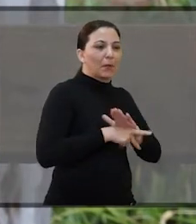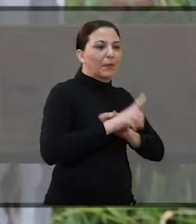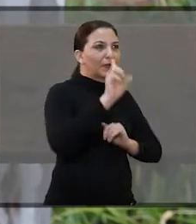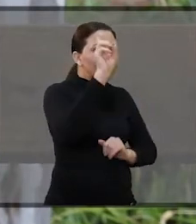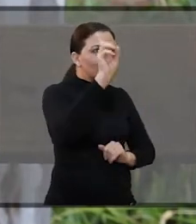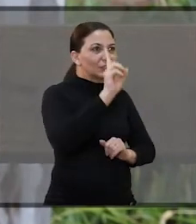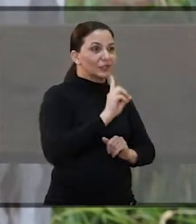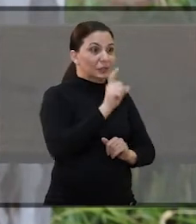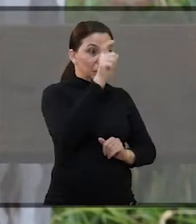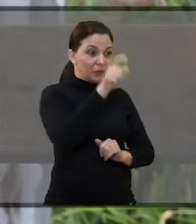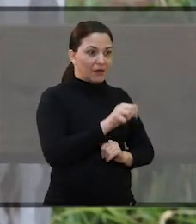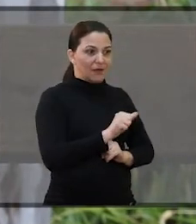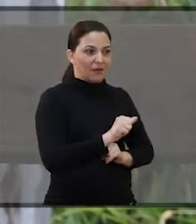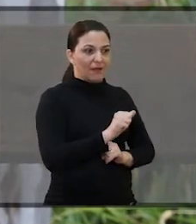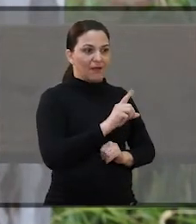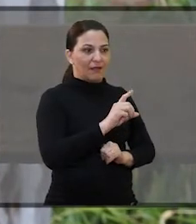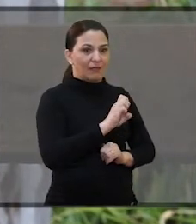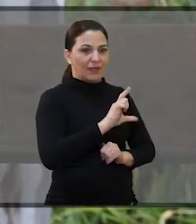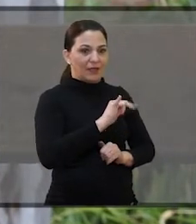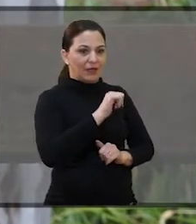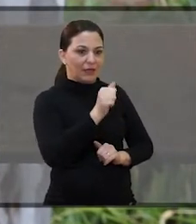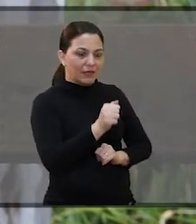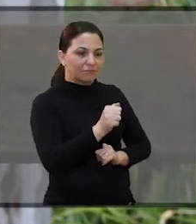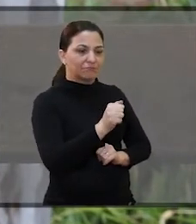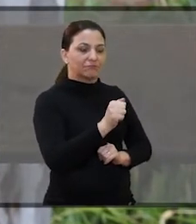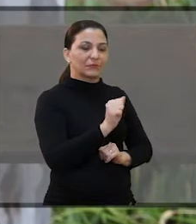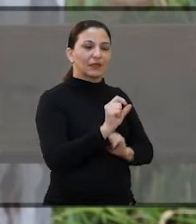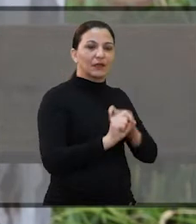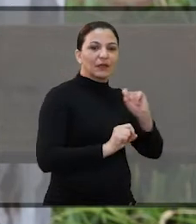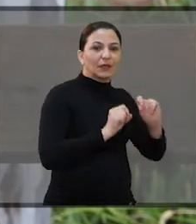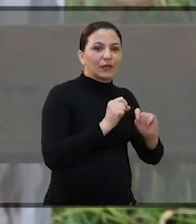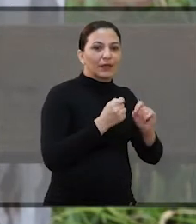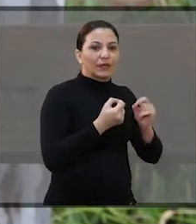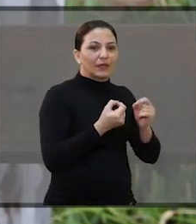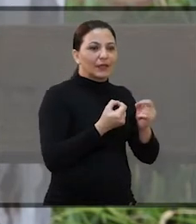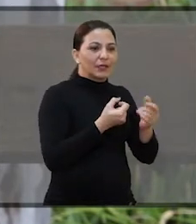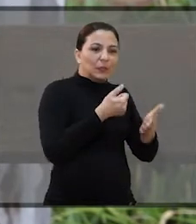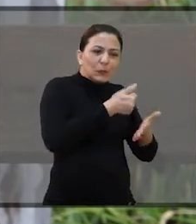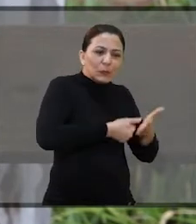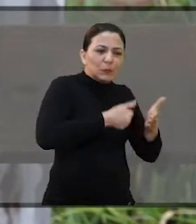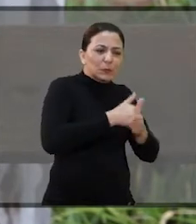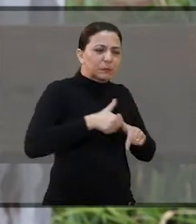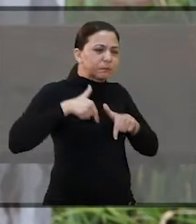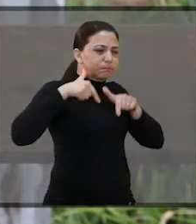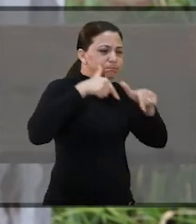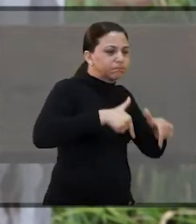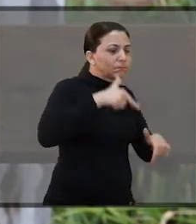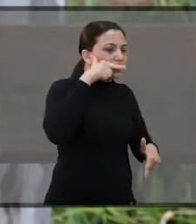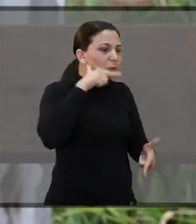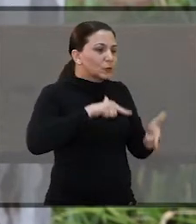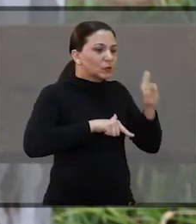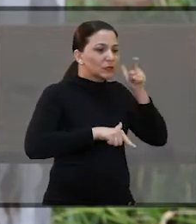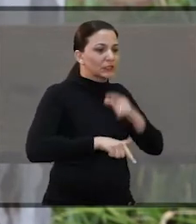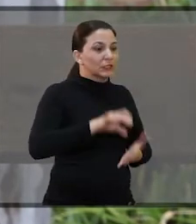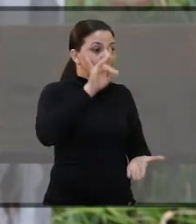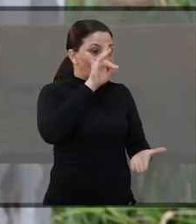que a Dona Adélia Privato lutou muito para realizar